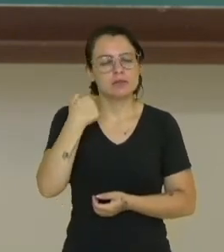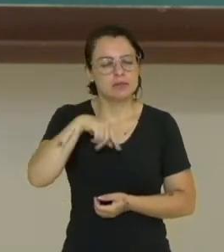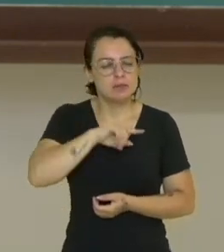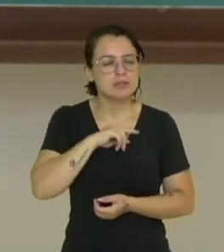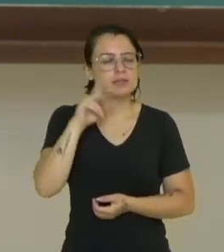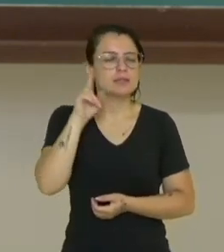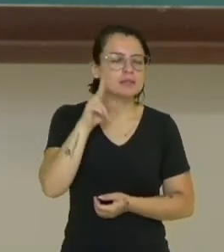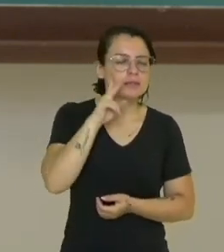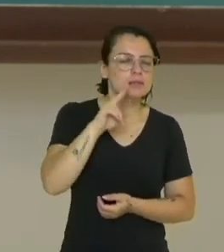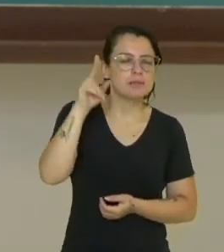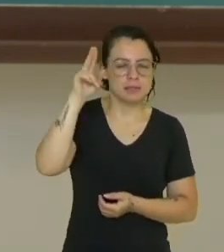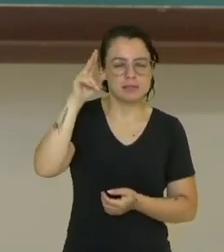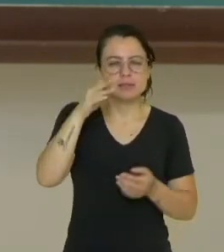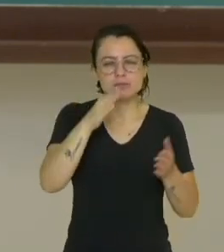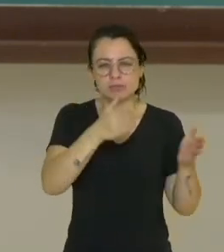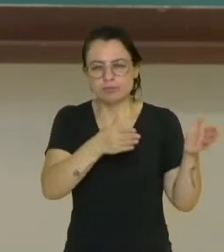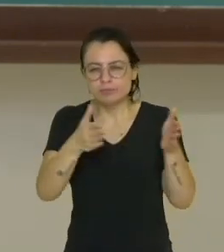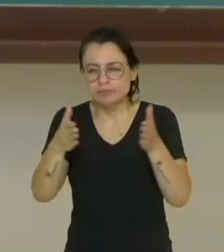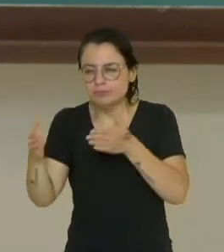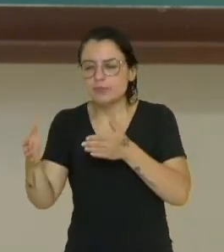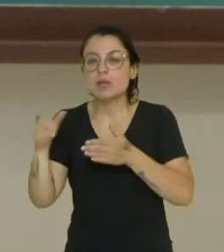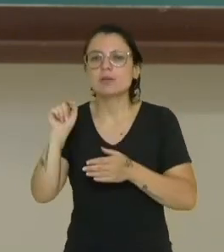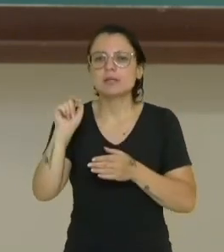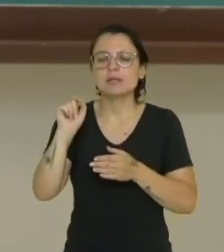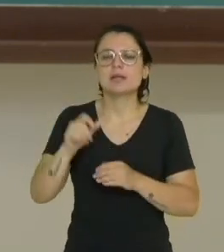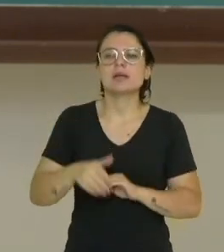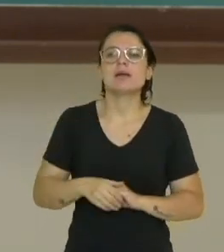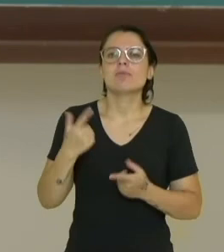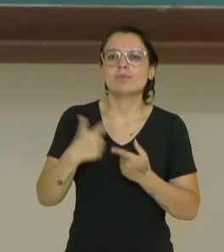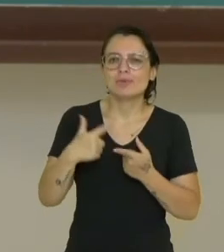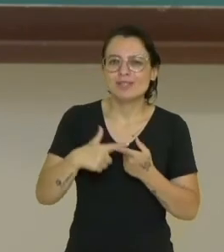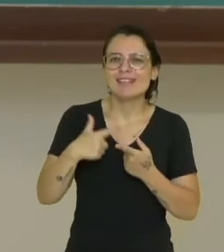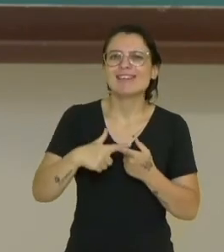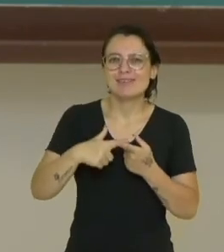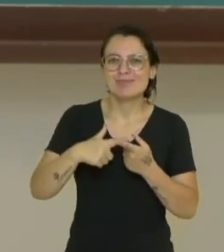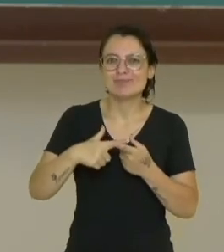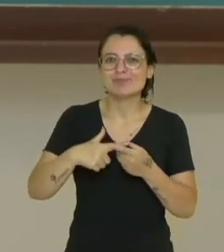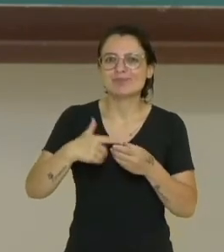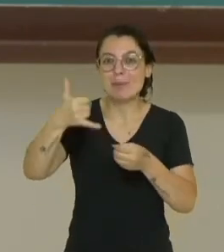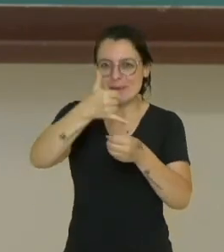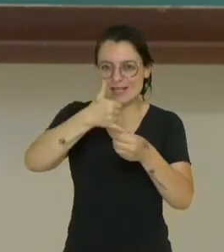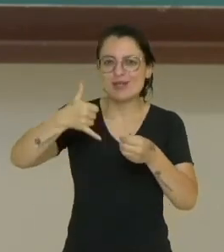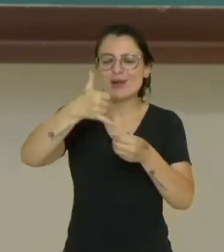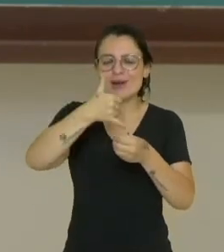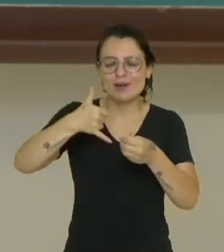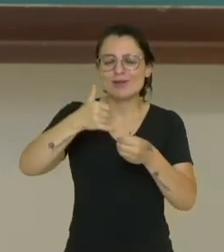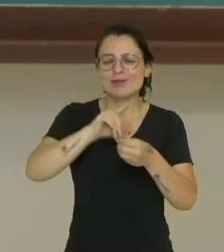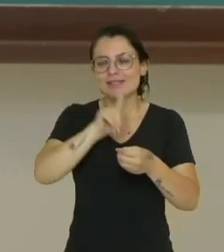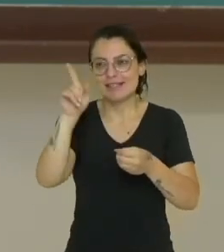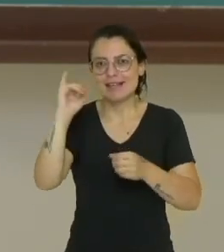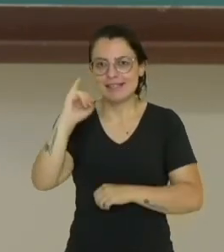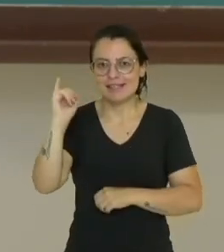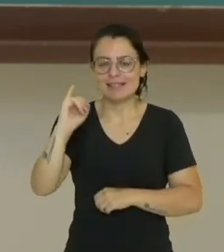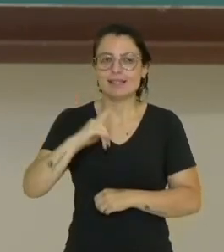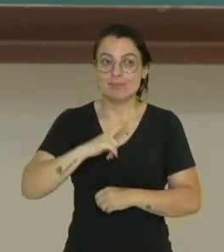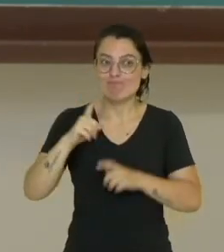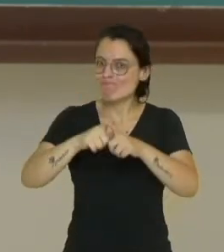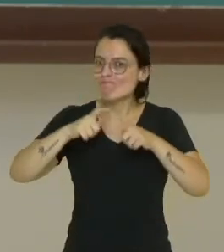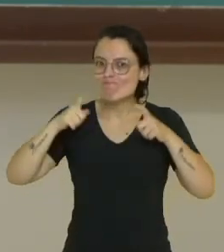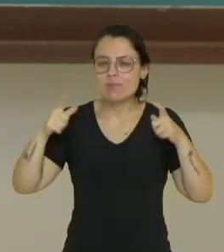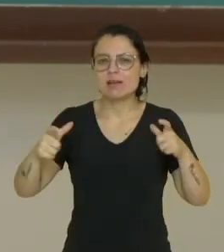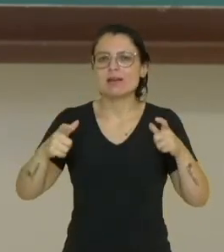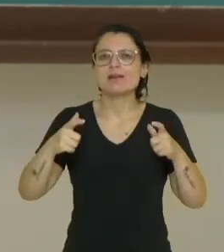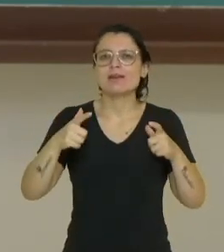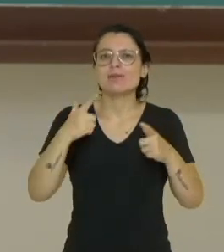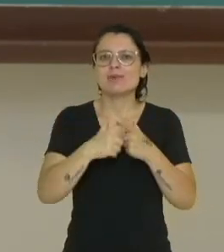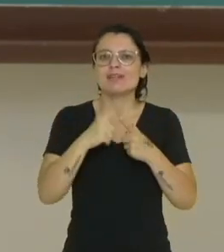passada e na geopolítica mundial, é porque o petróleo do Iraque, né, como tem em grande quantidade, valia